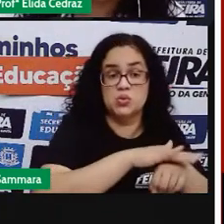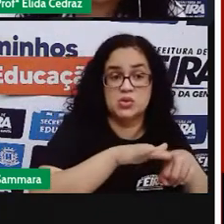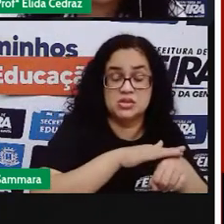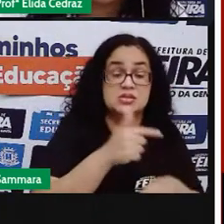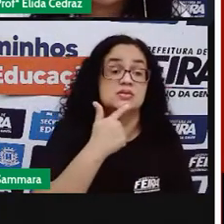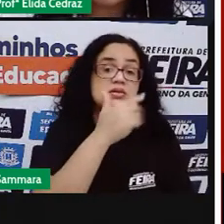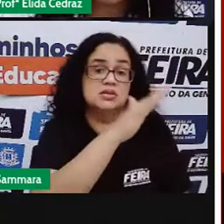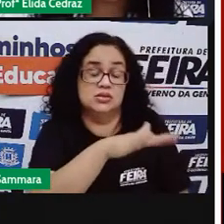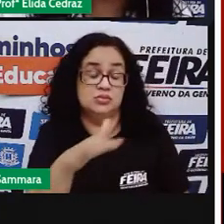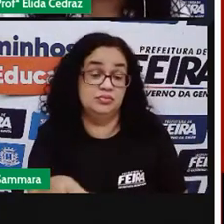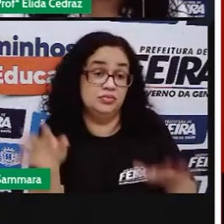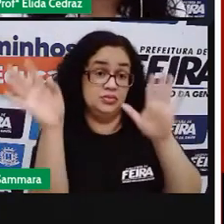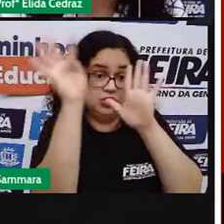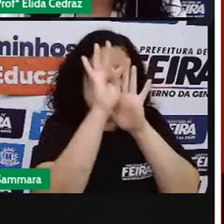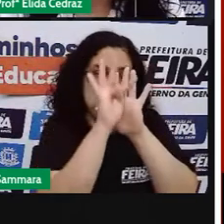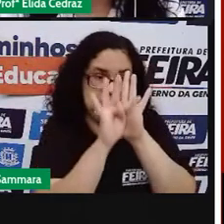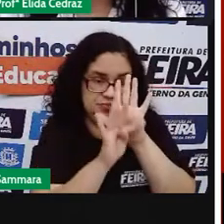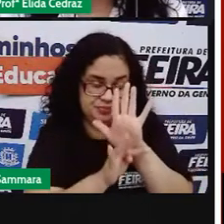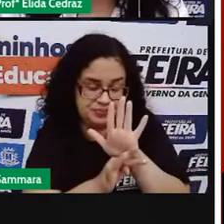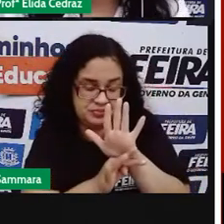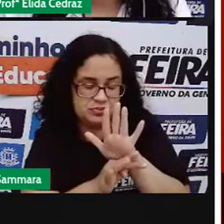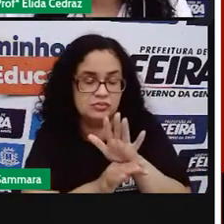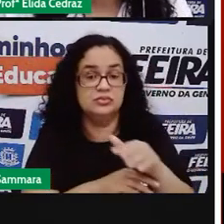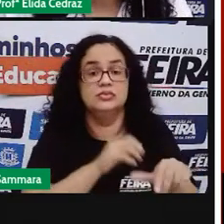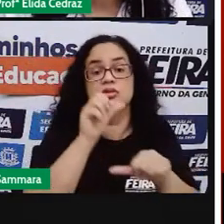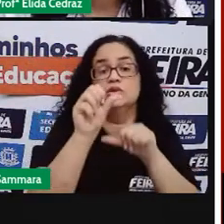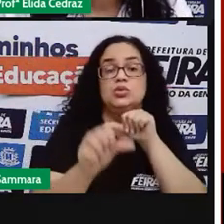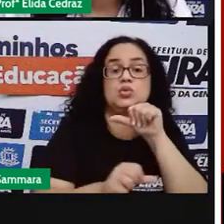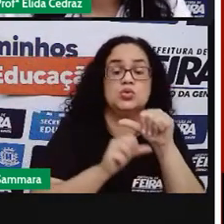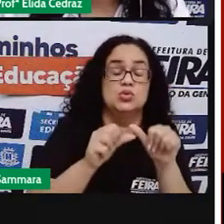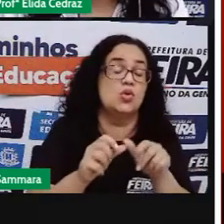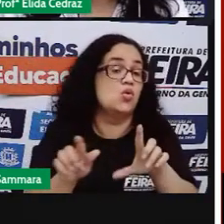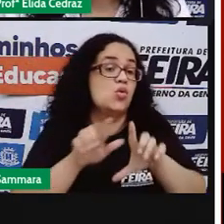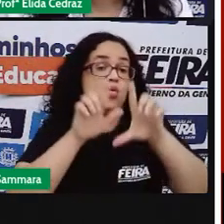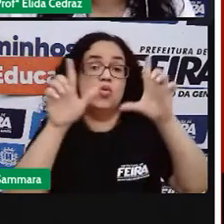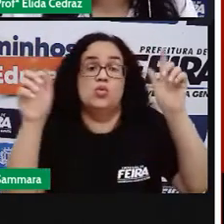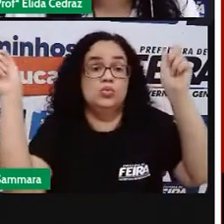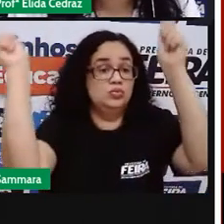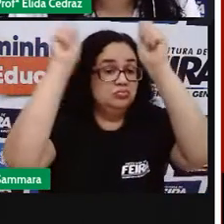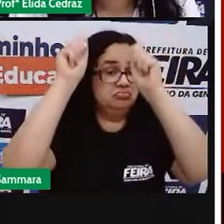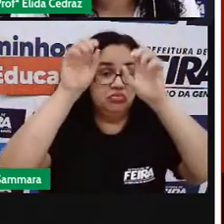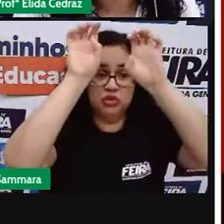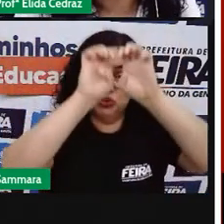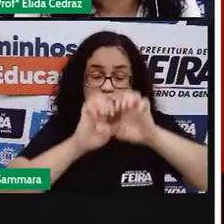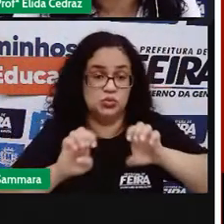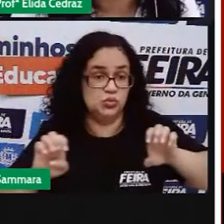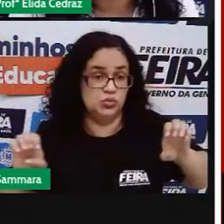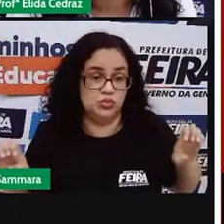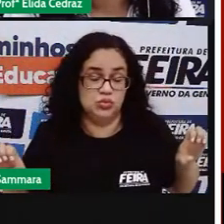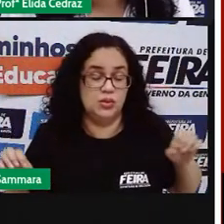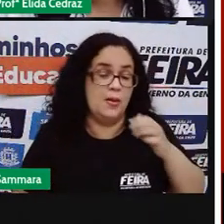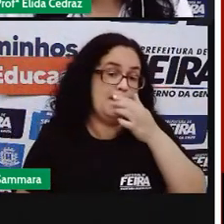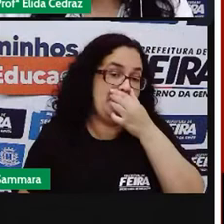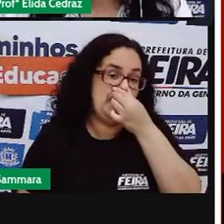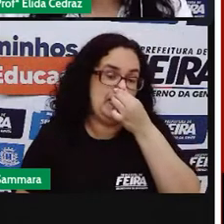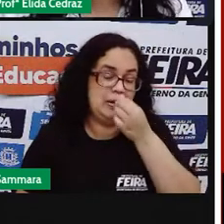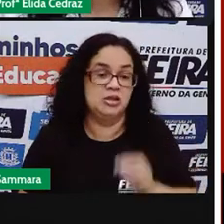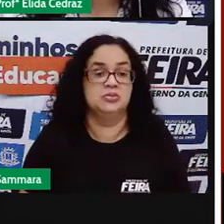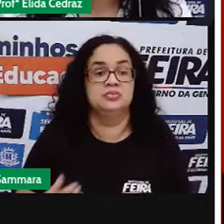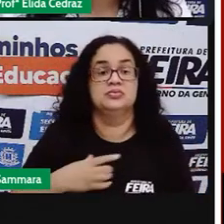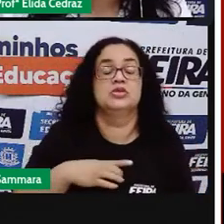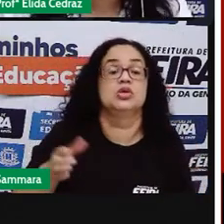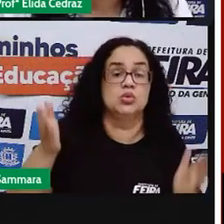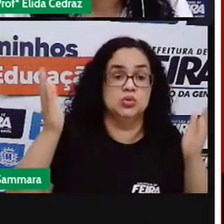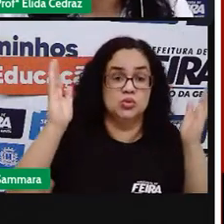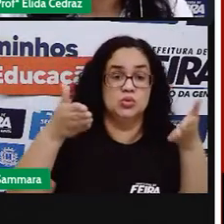Os textos, eles mudaram de formato, eles mudaram de suporte, eles